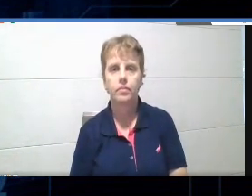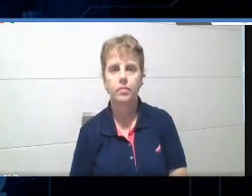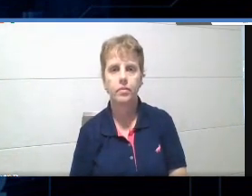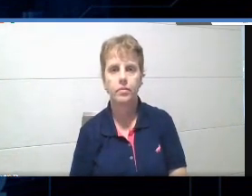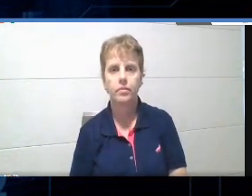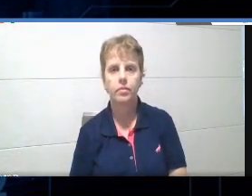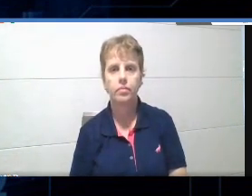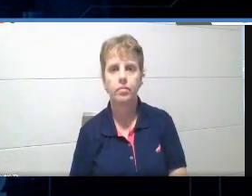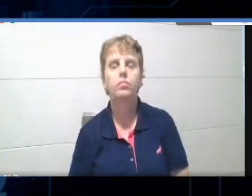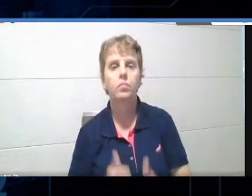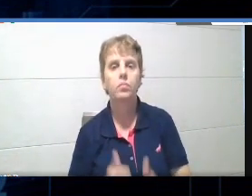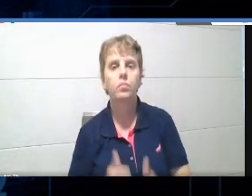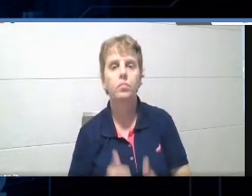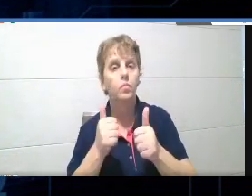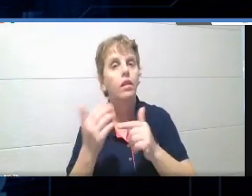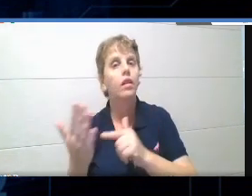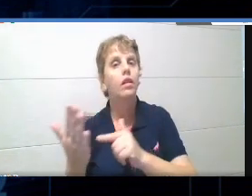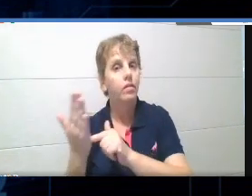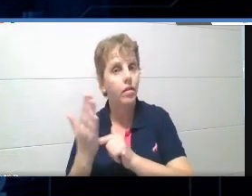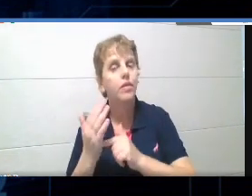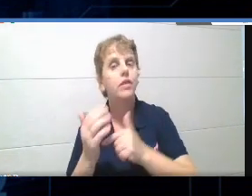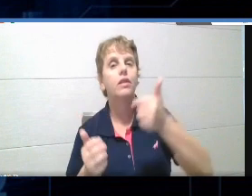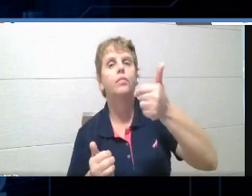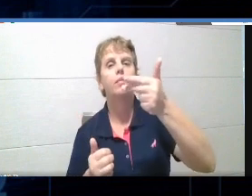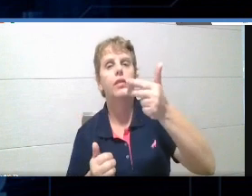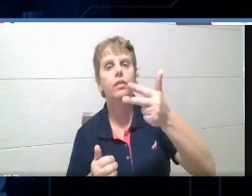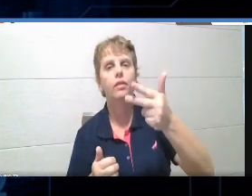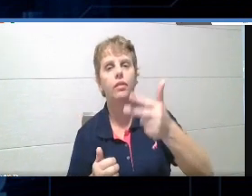Muito bem. Daí ele mostra o primeiro, o segundo e o terceiro lugar.